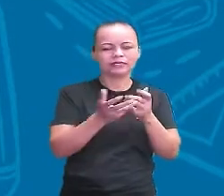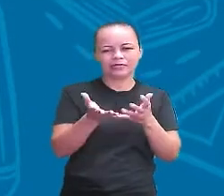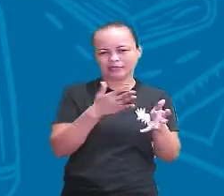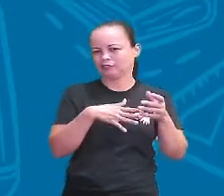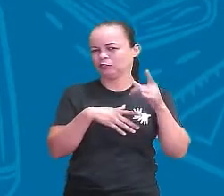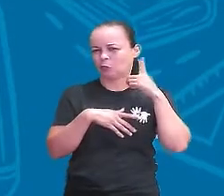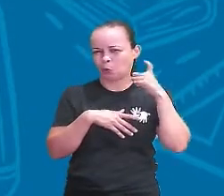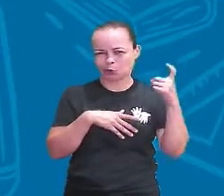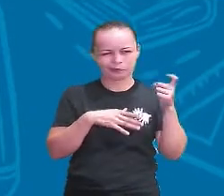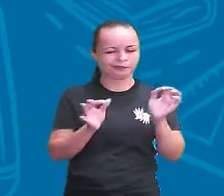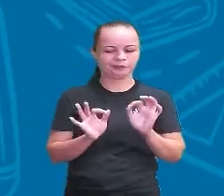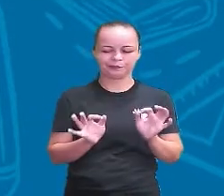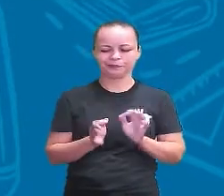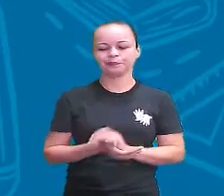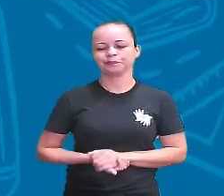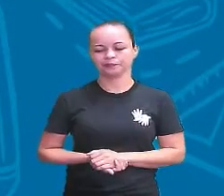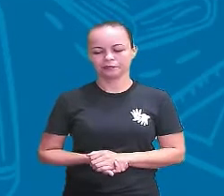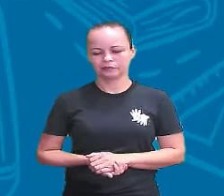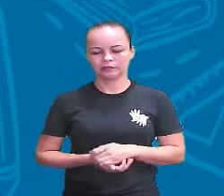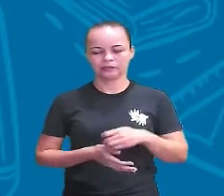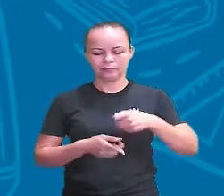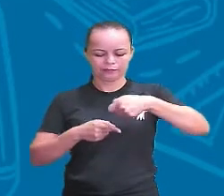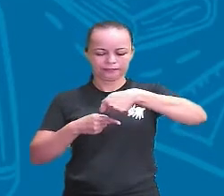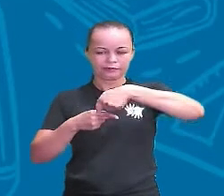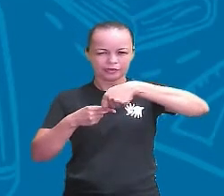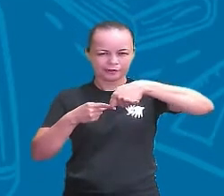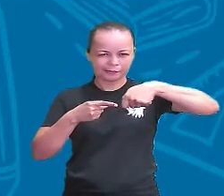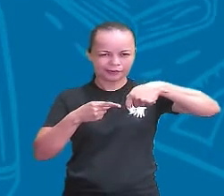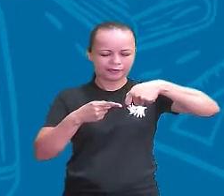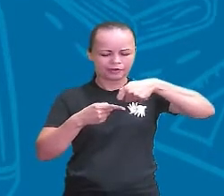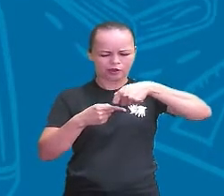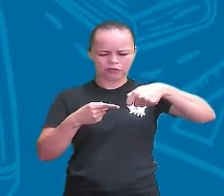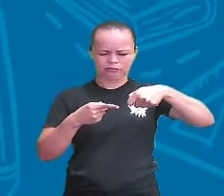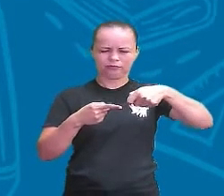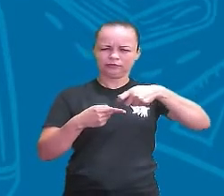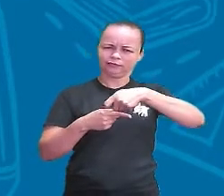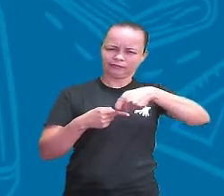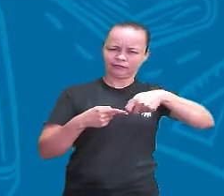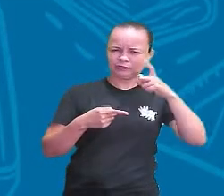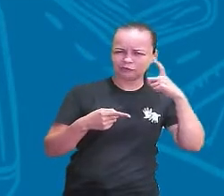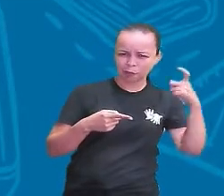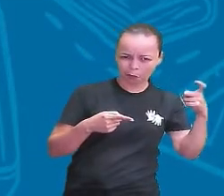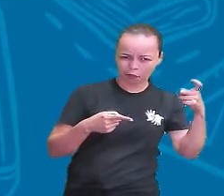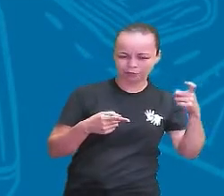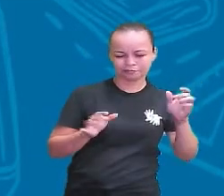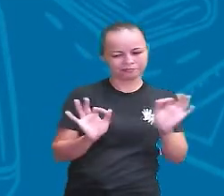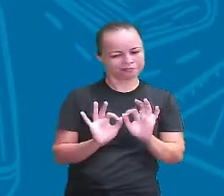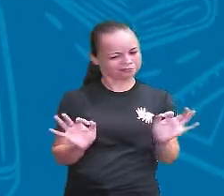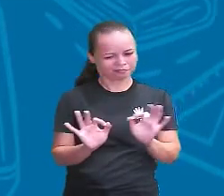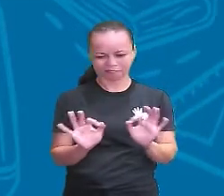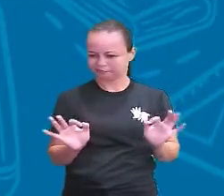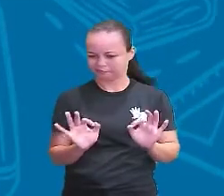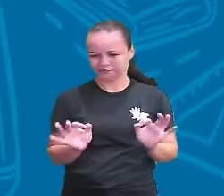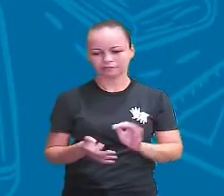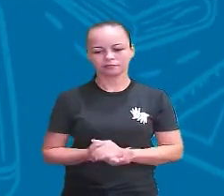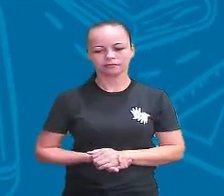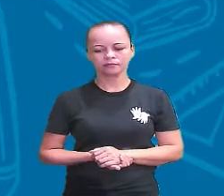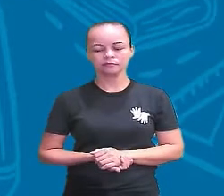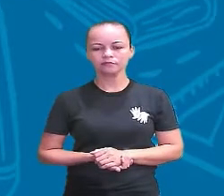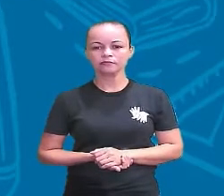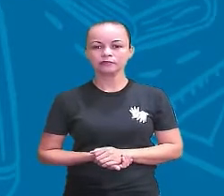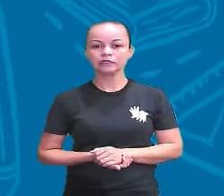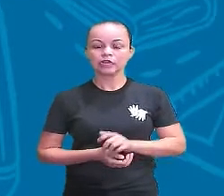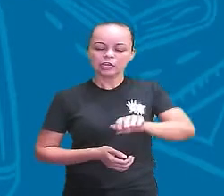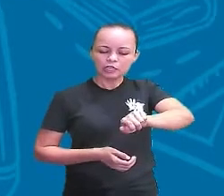emite som E o creme dental aquela pasta ali ela emite algum som? Não, né? Também não emite som nenhum E o